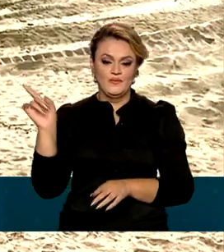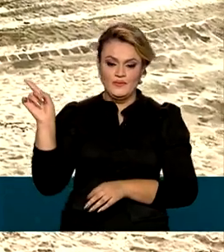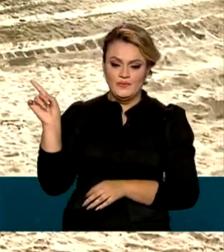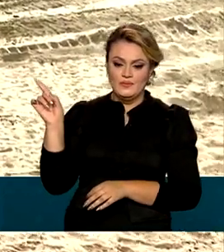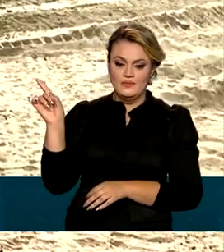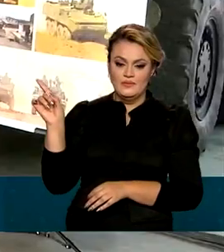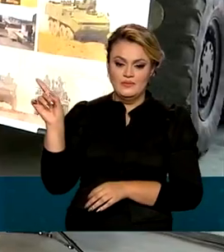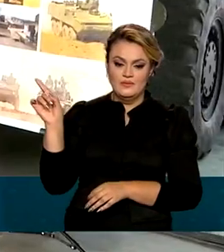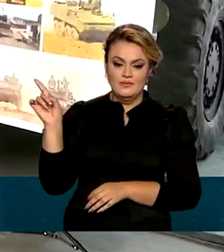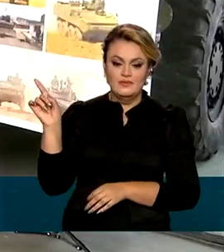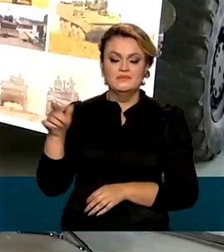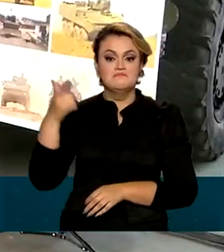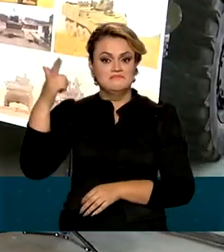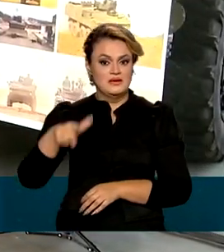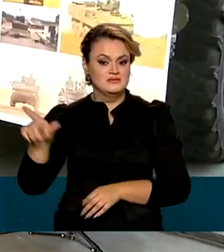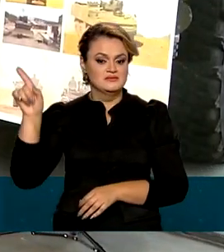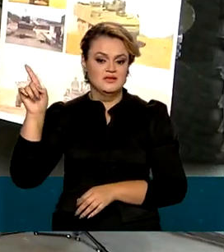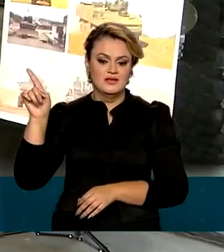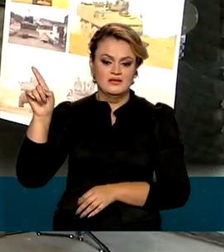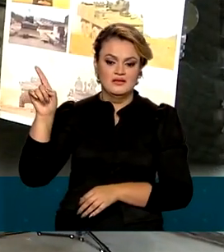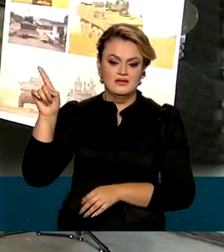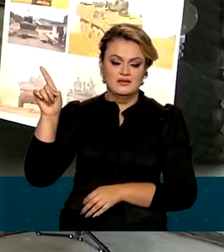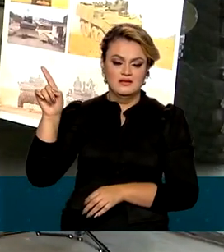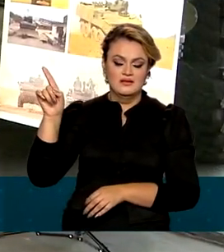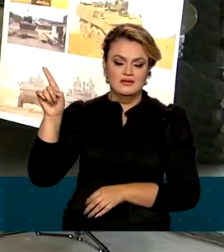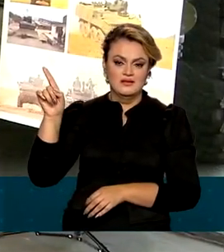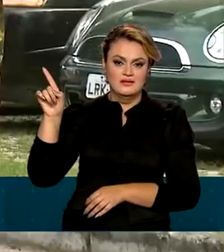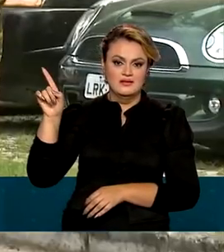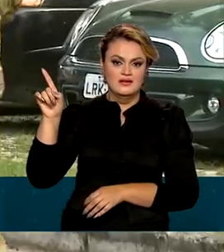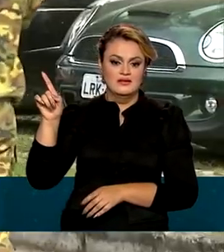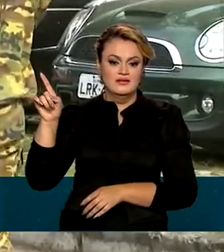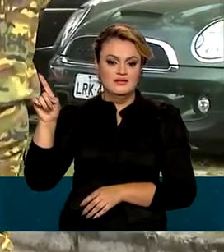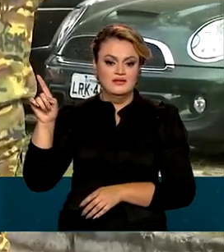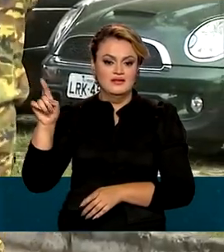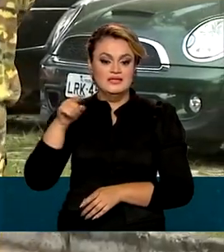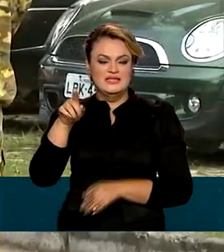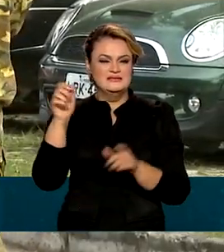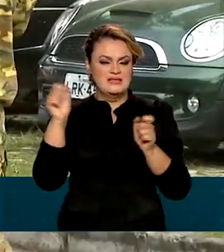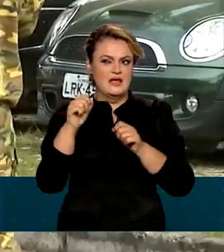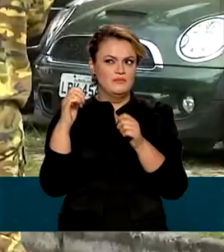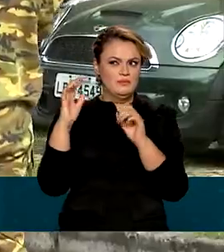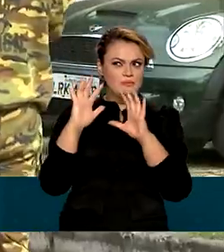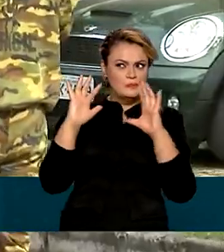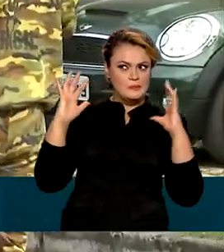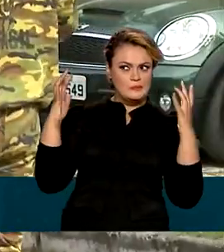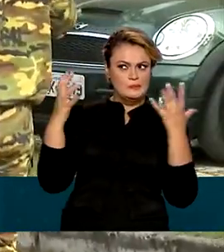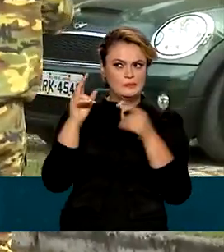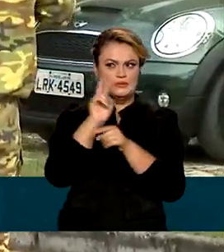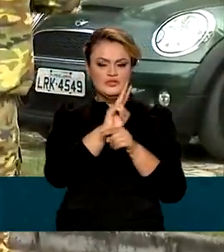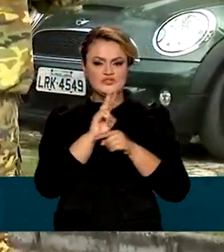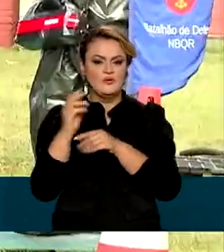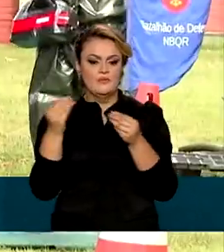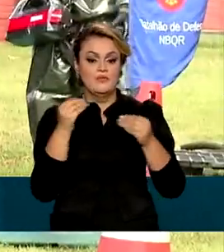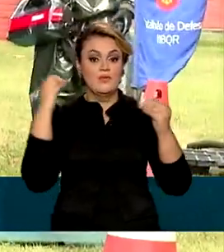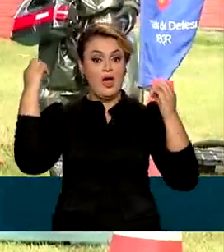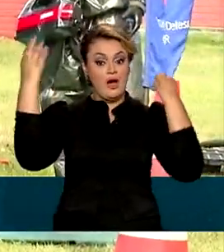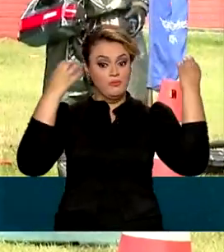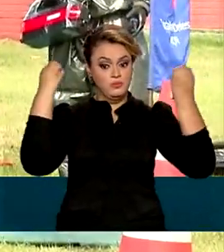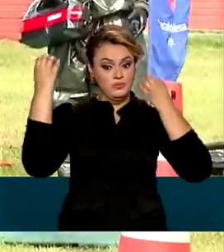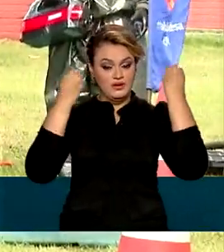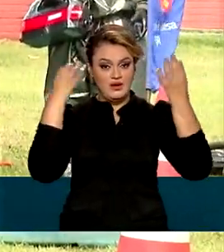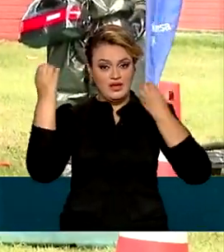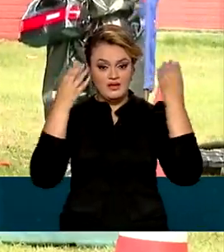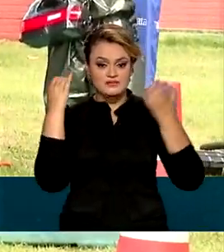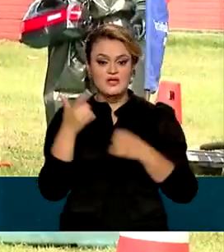-amfíbios, viaturas blindadas com capacidade de operação em ambiente contaminado, ambulâncias e um posto de